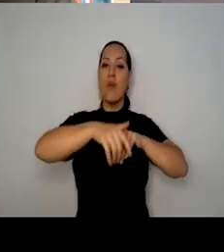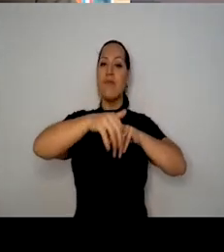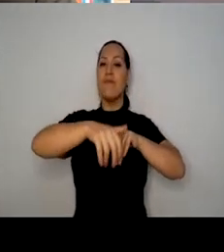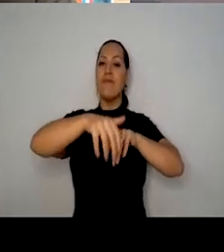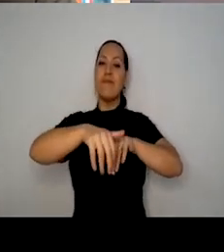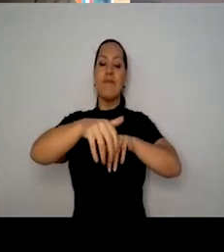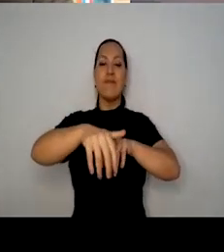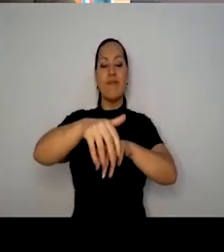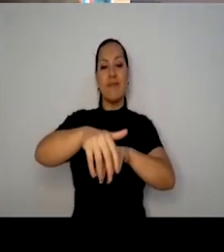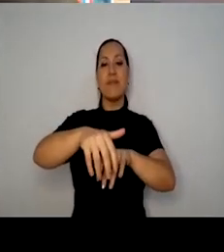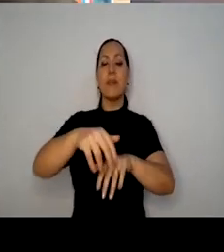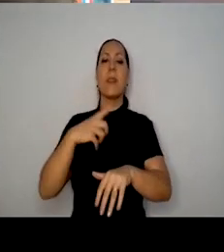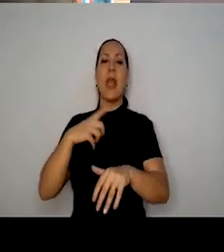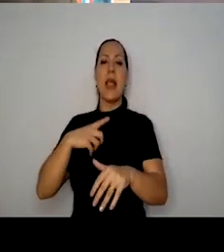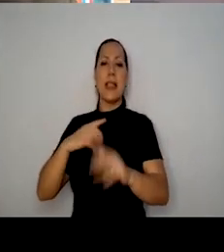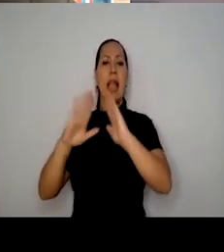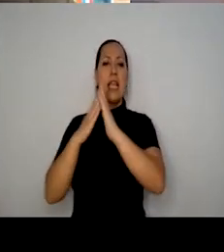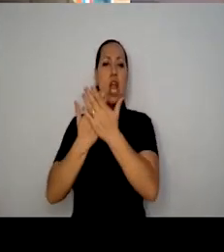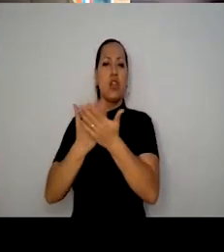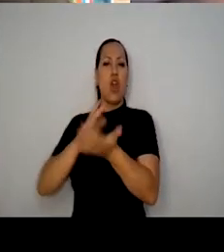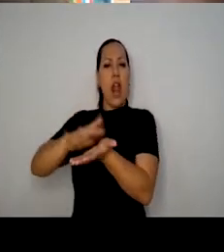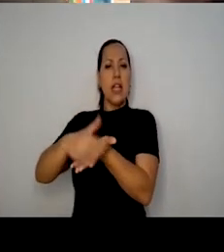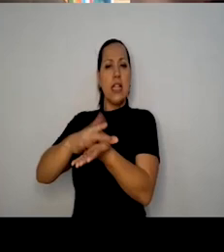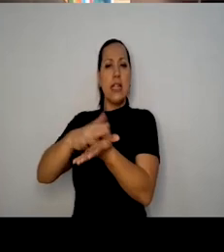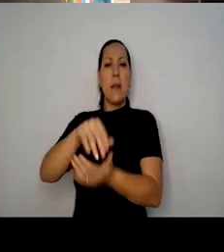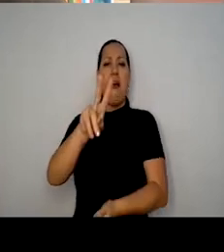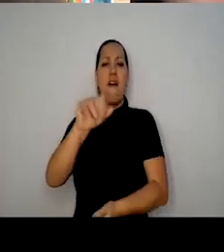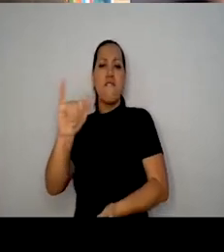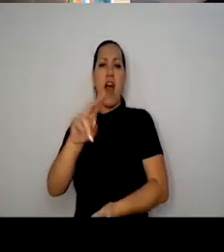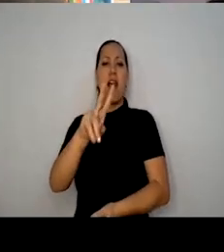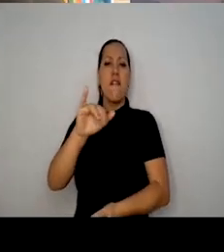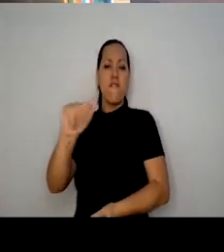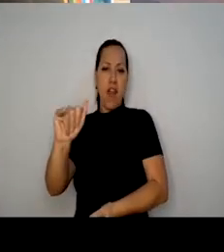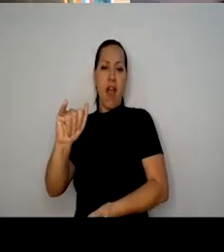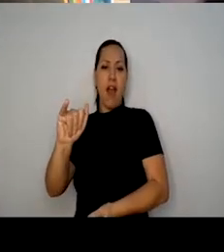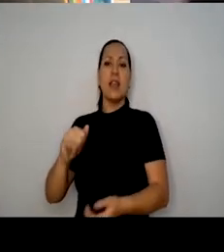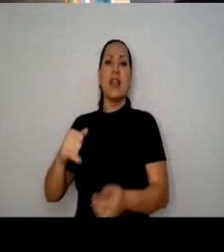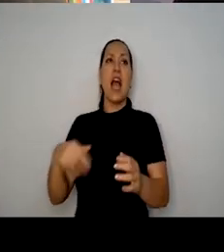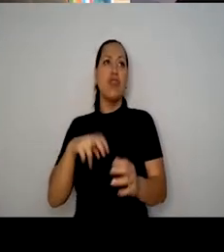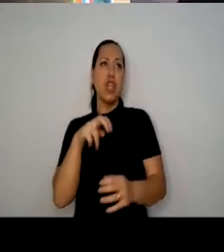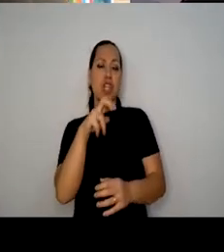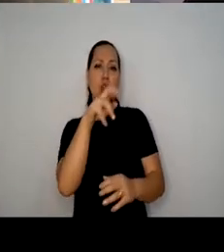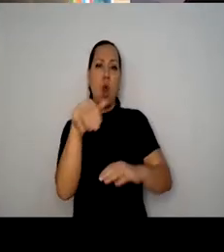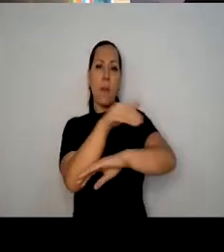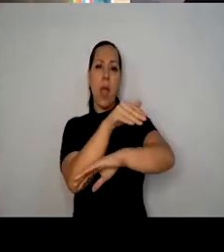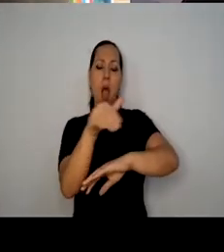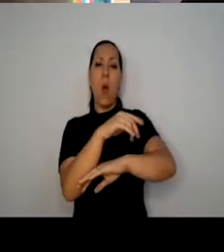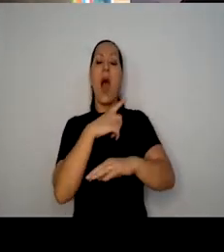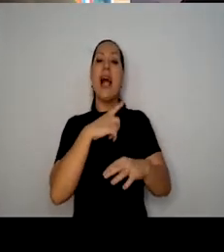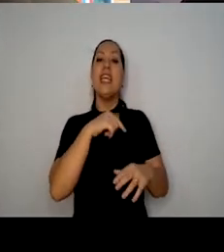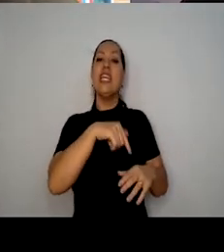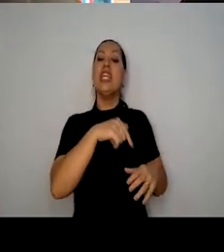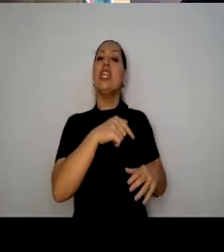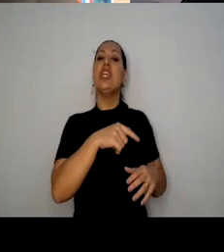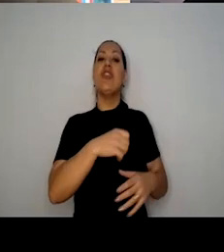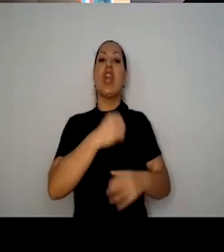da vai-vai, subindo ali a rua Granato, que é exatamente onde ficava ali o quilombo da Saracura, por